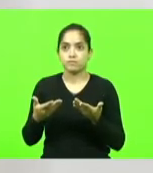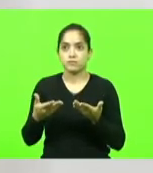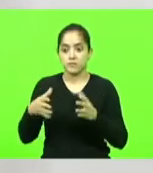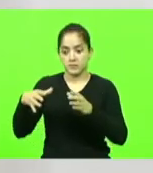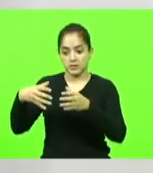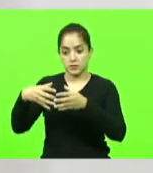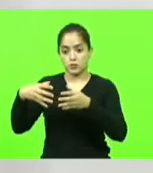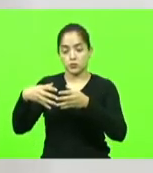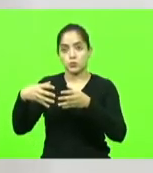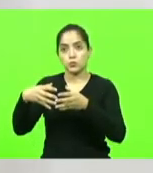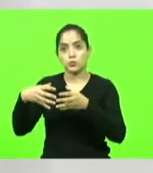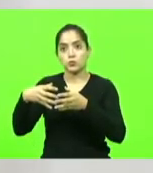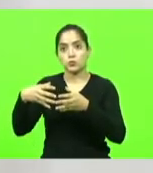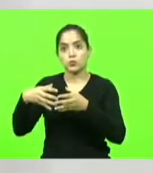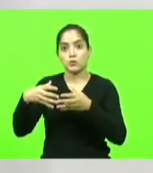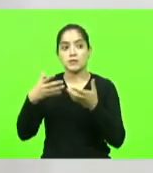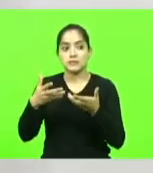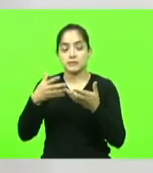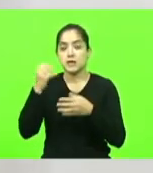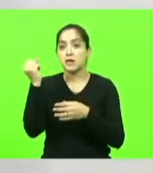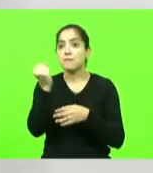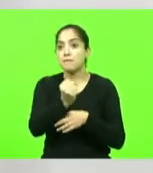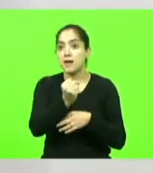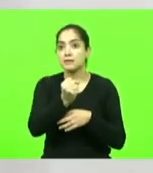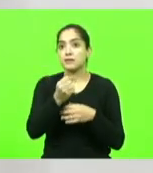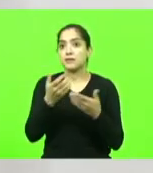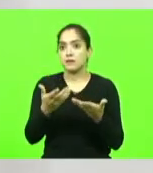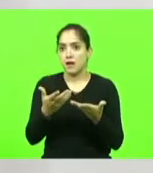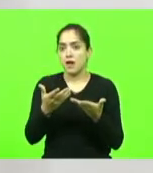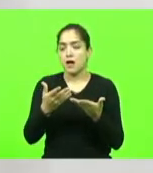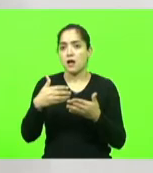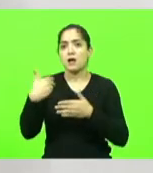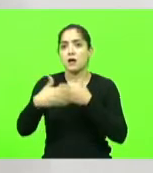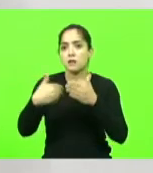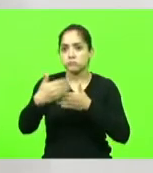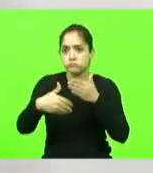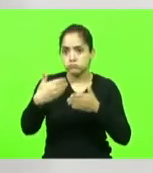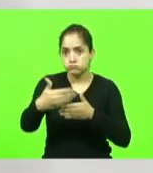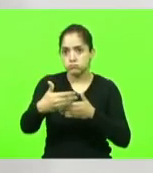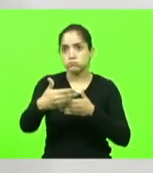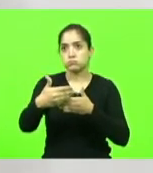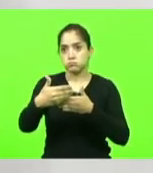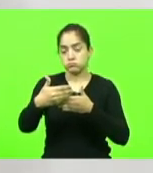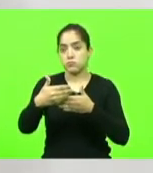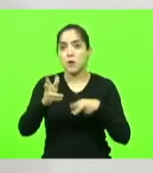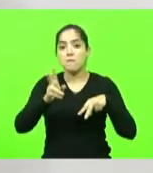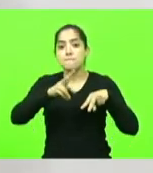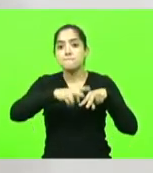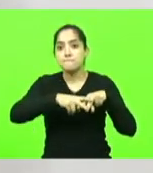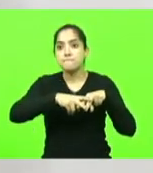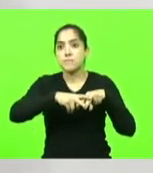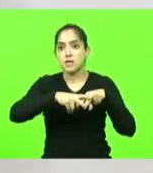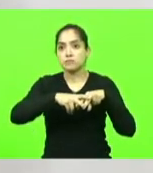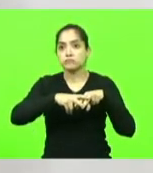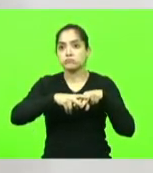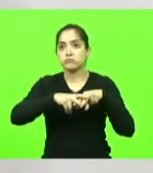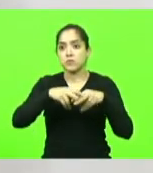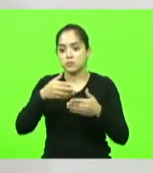querem matar quem depois que saiu da primeira prisão derrubou uma república